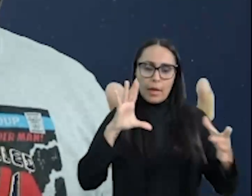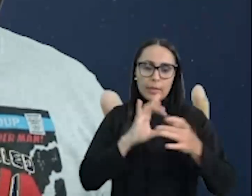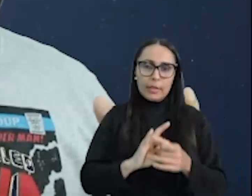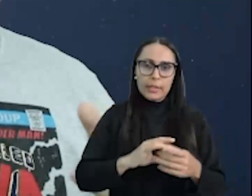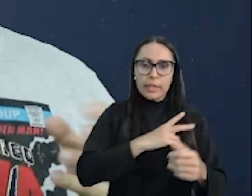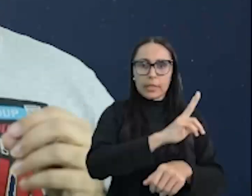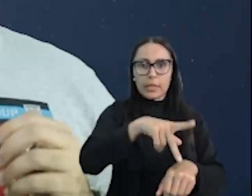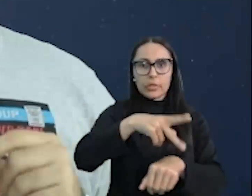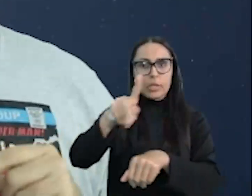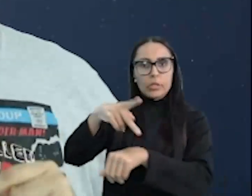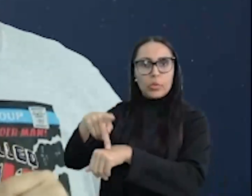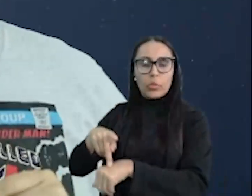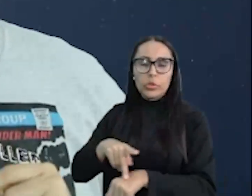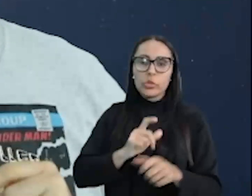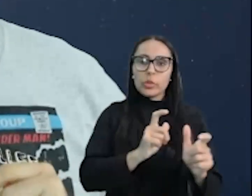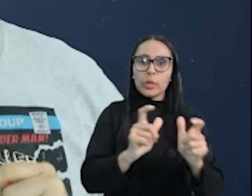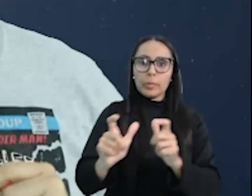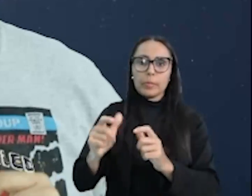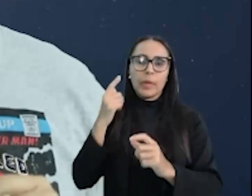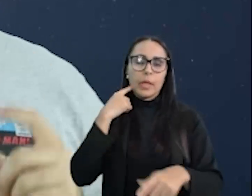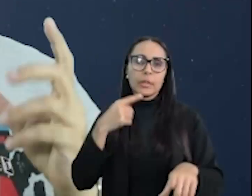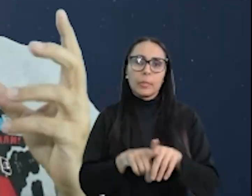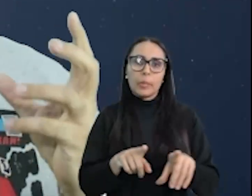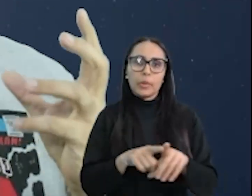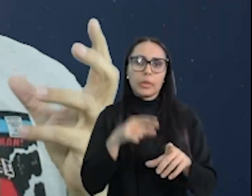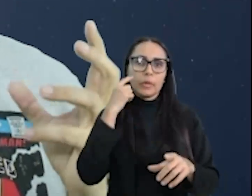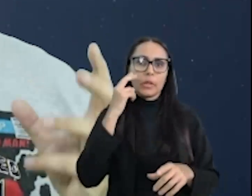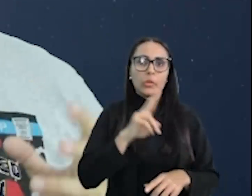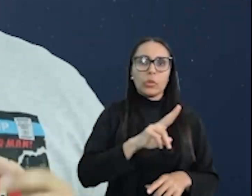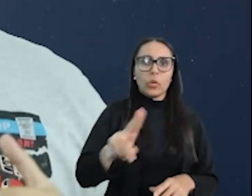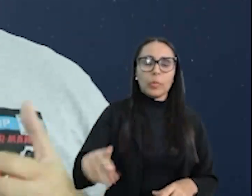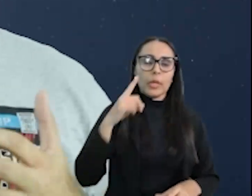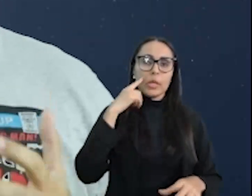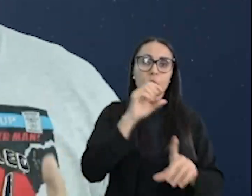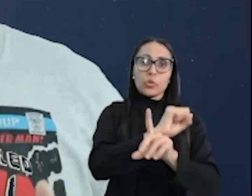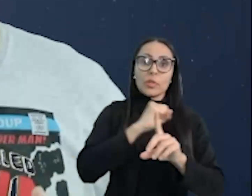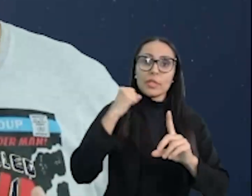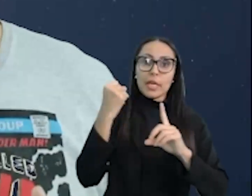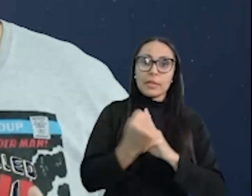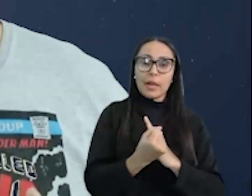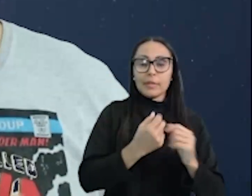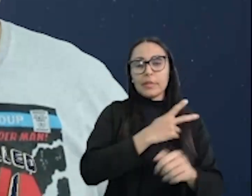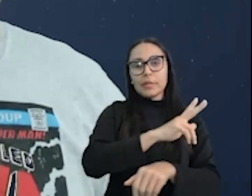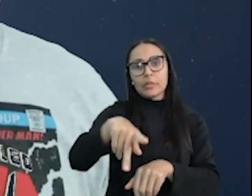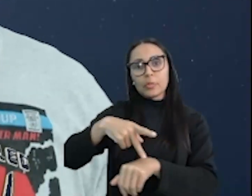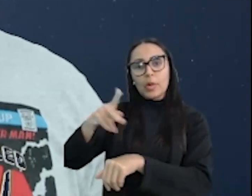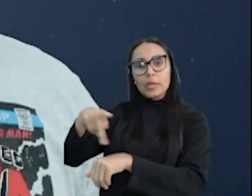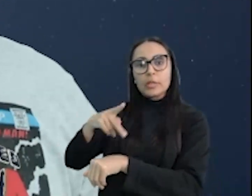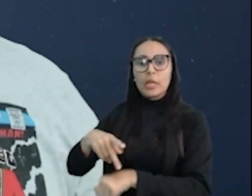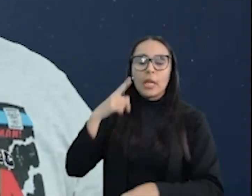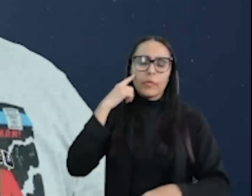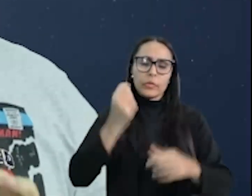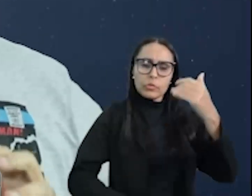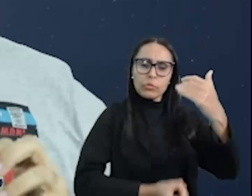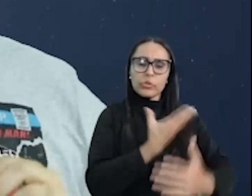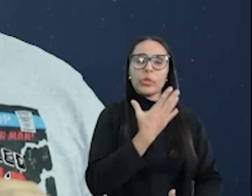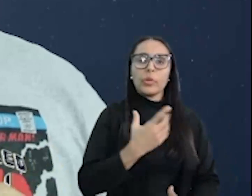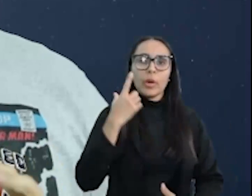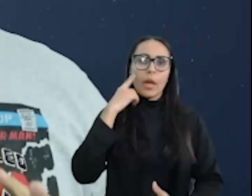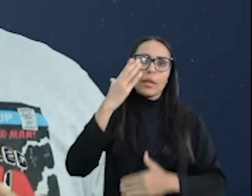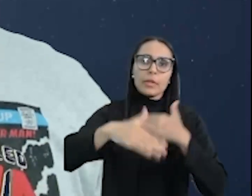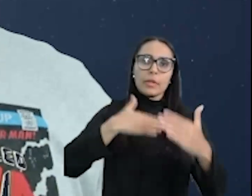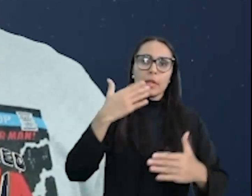das Nações também pode aparecer com o nome de Sociedade das Nações. Ela foi criada